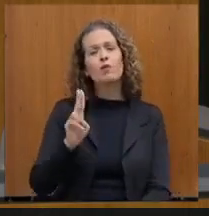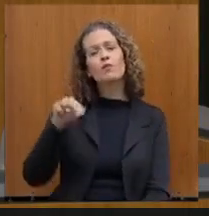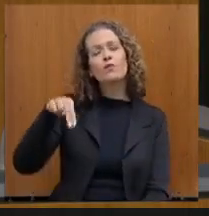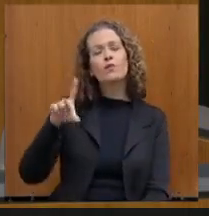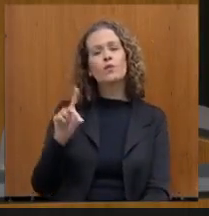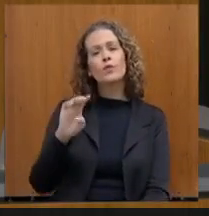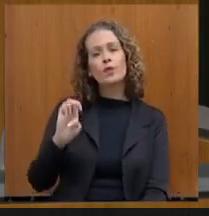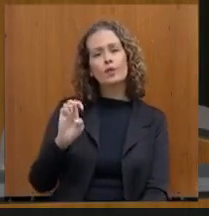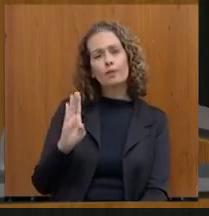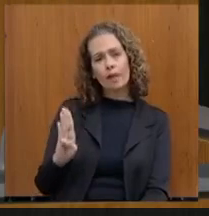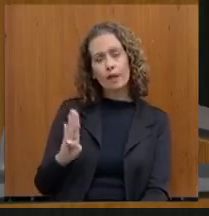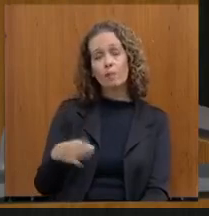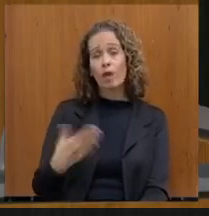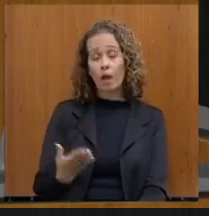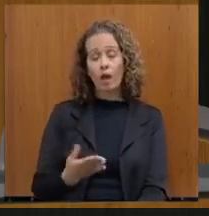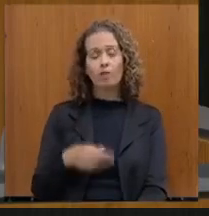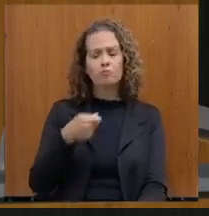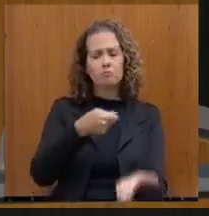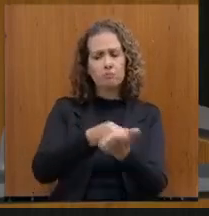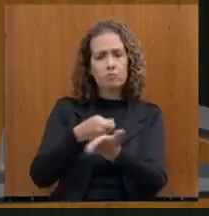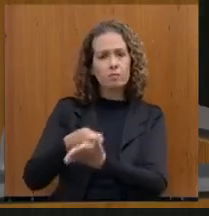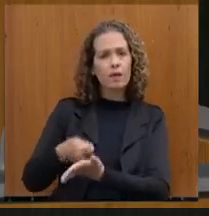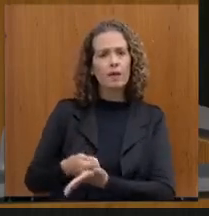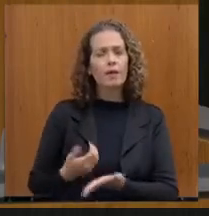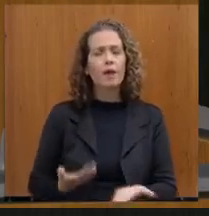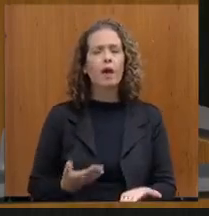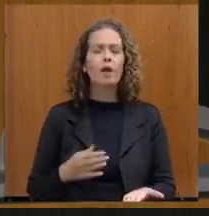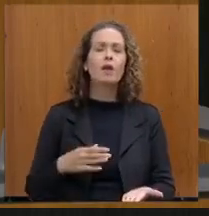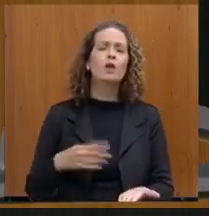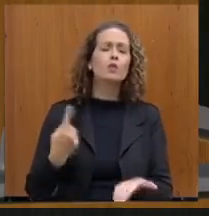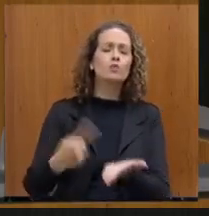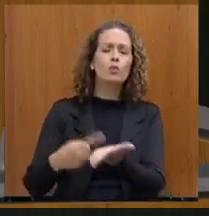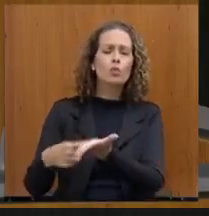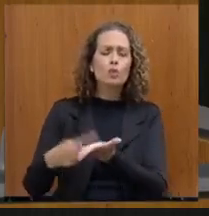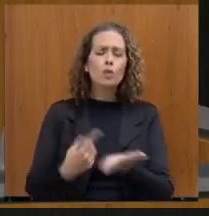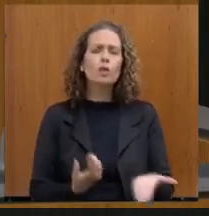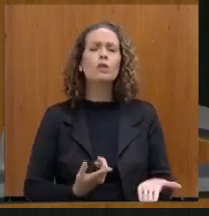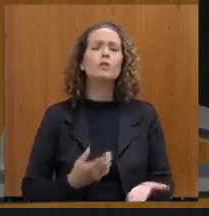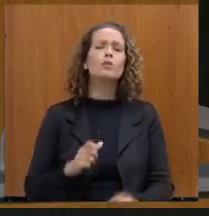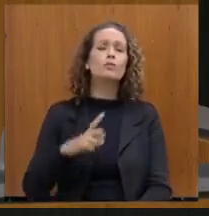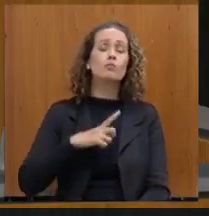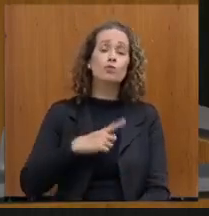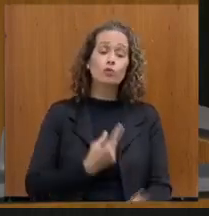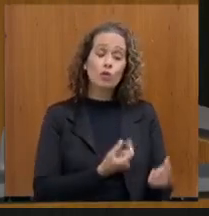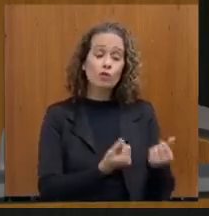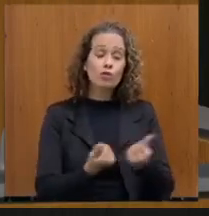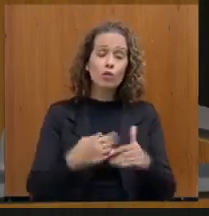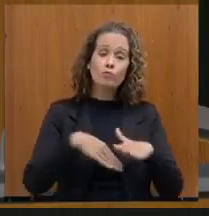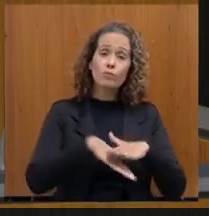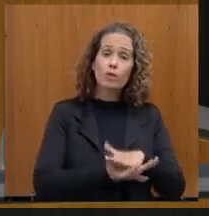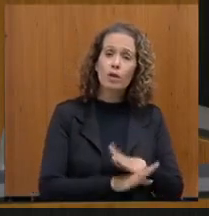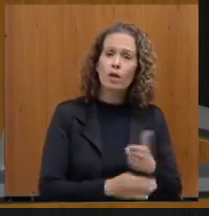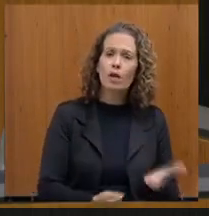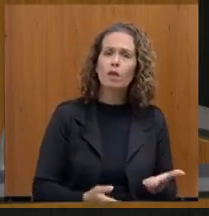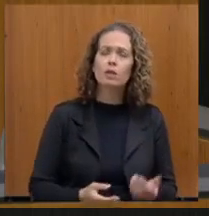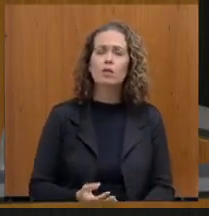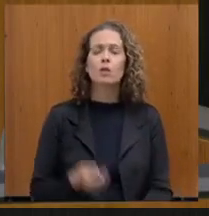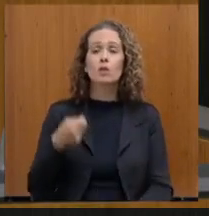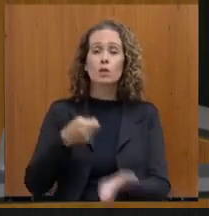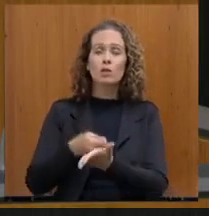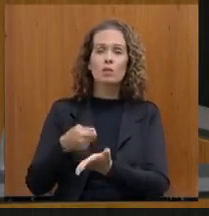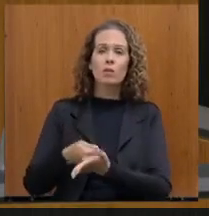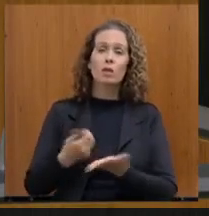honrar compromissos, pagar o salário em dia, tinha recursos em caixa, então, quero os esclarecimentos para que possam ser